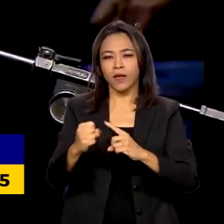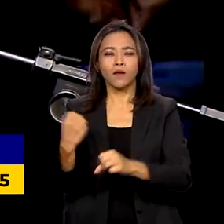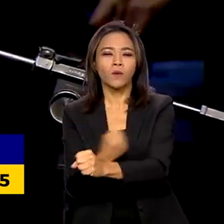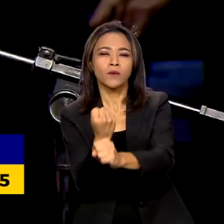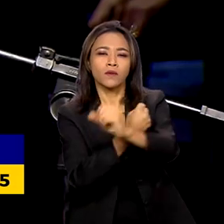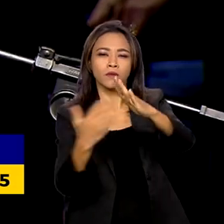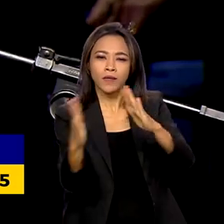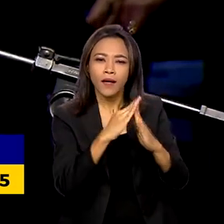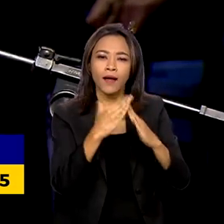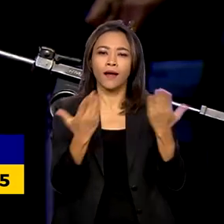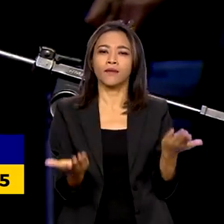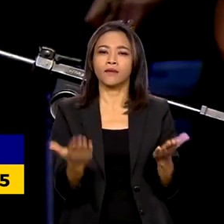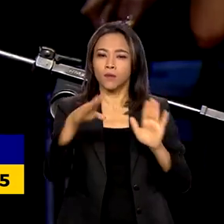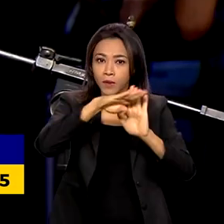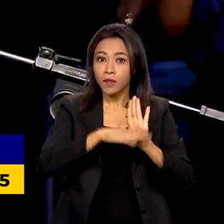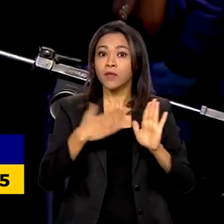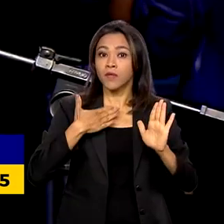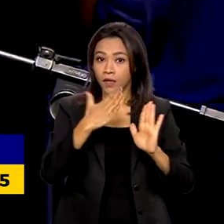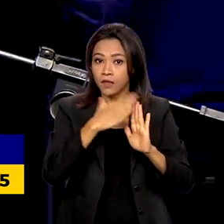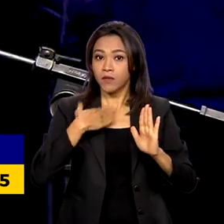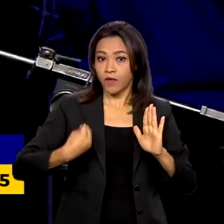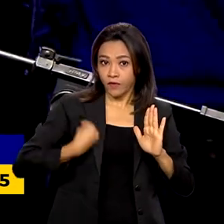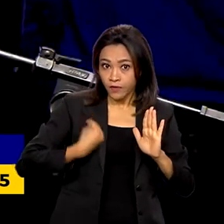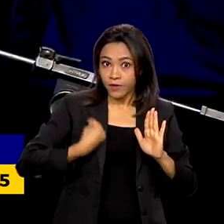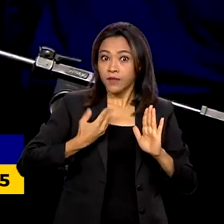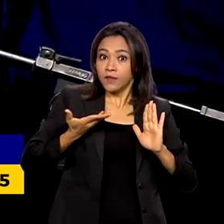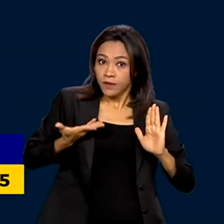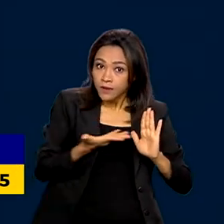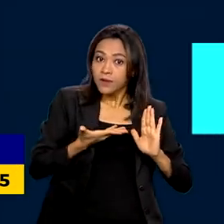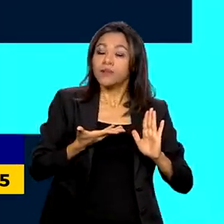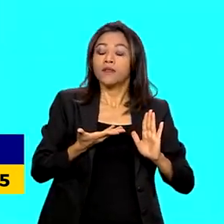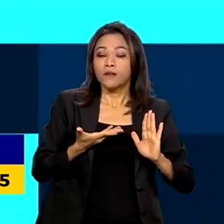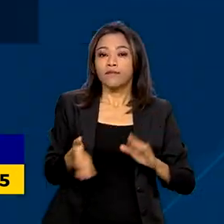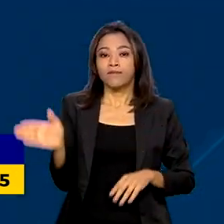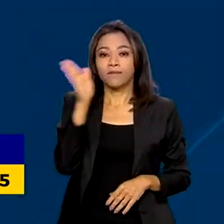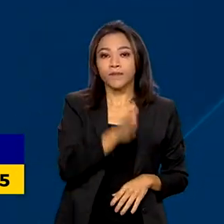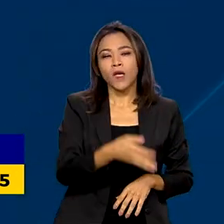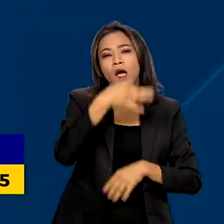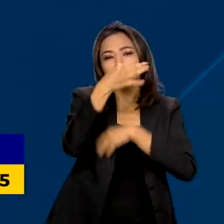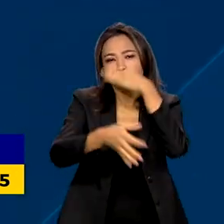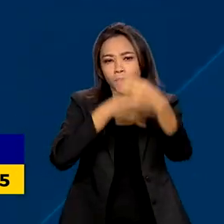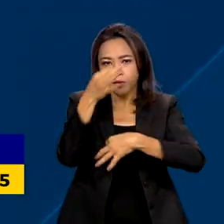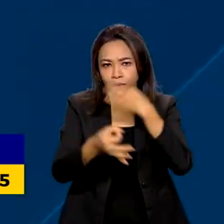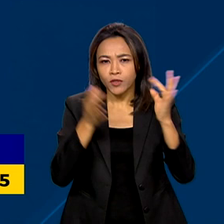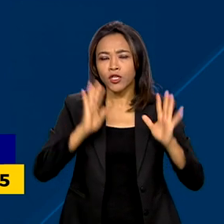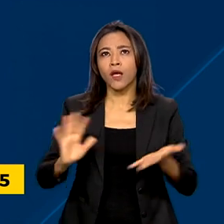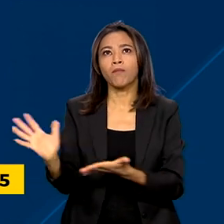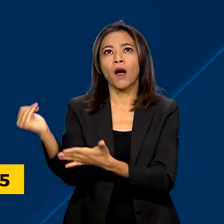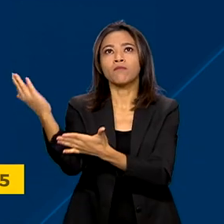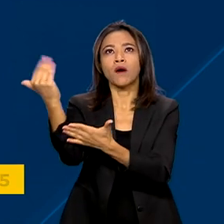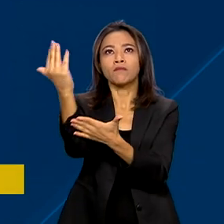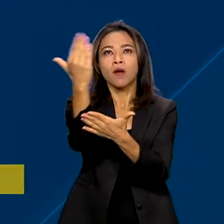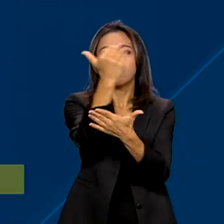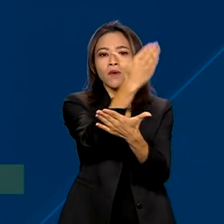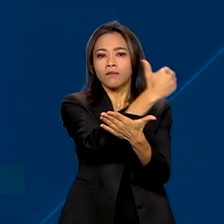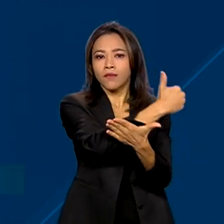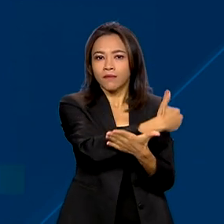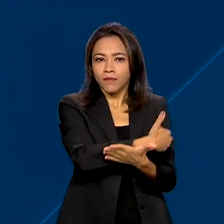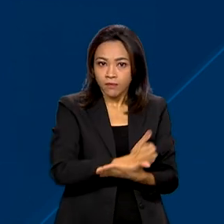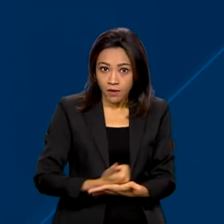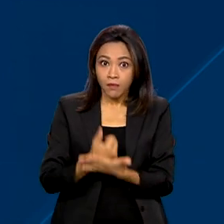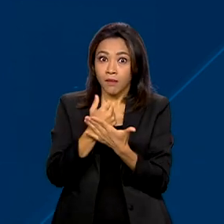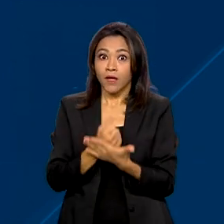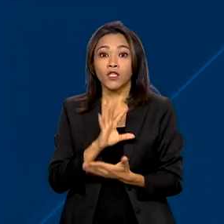do Minha Casa e Minha Vida, voltada com o programa Minha Casa e Minha Vida. As sugestões estão sendo coletadas nas plenárias de